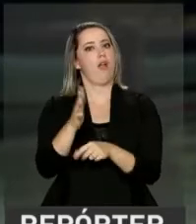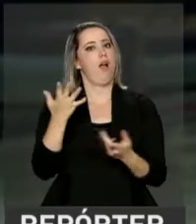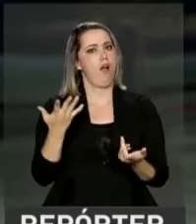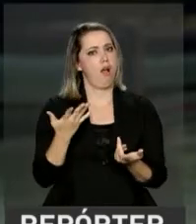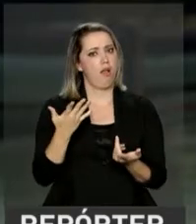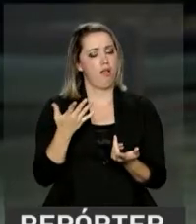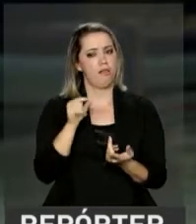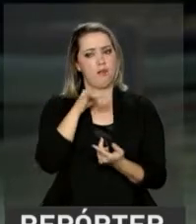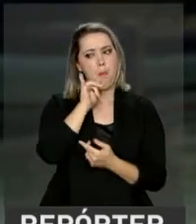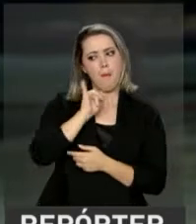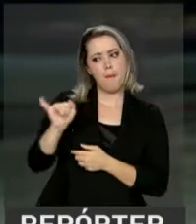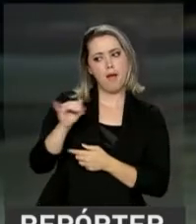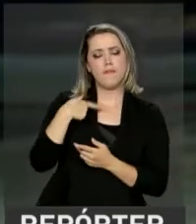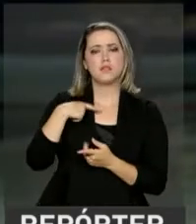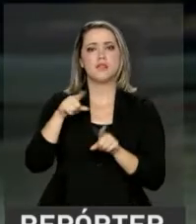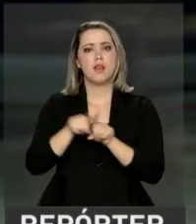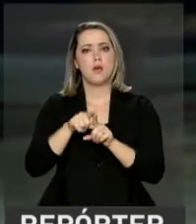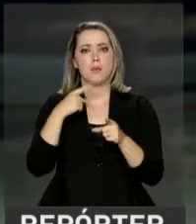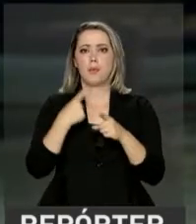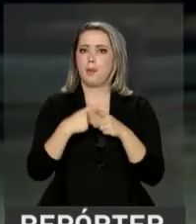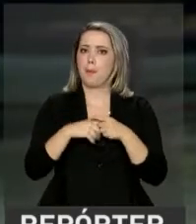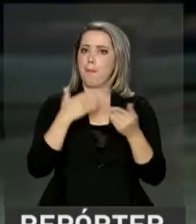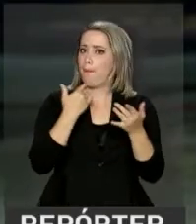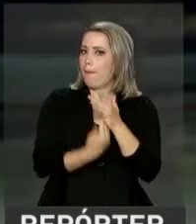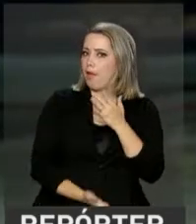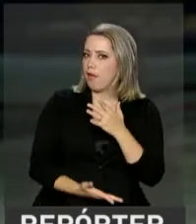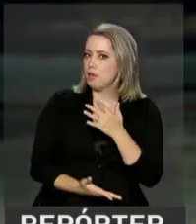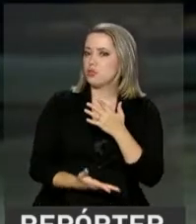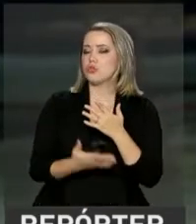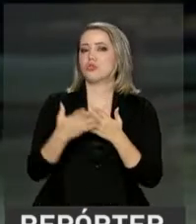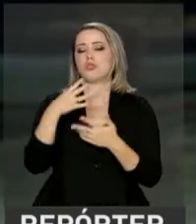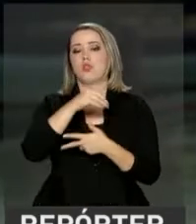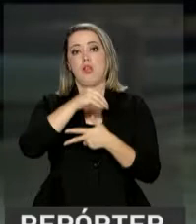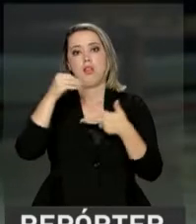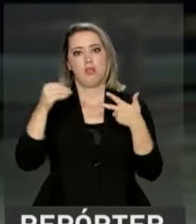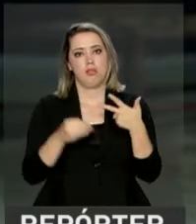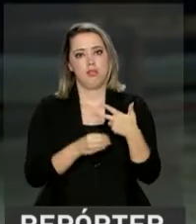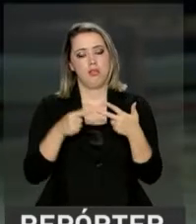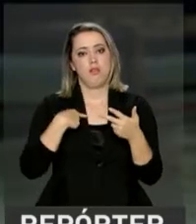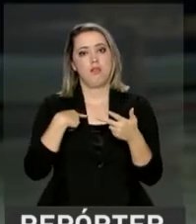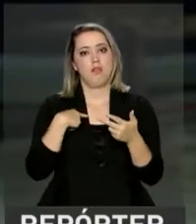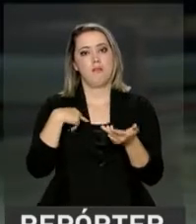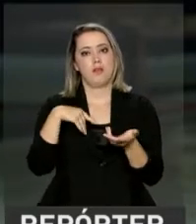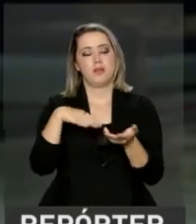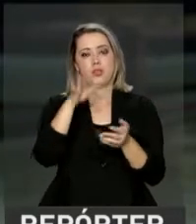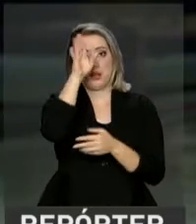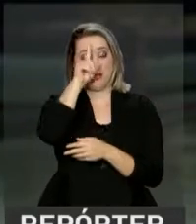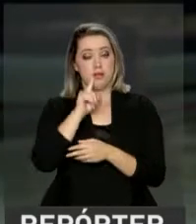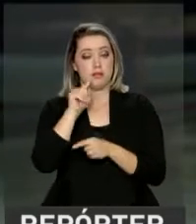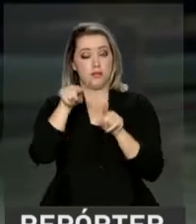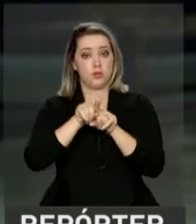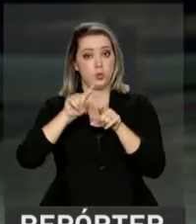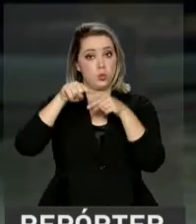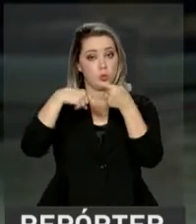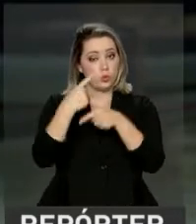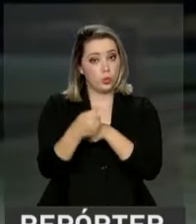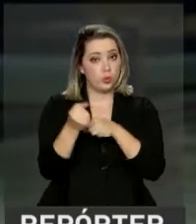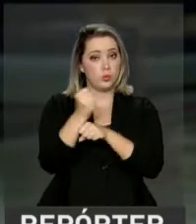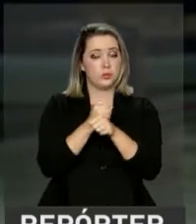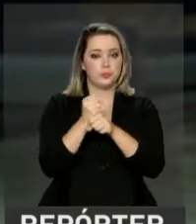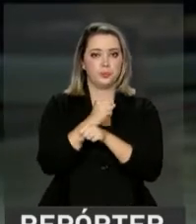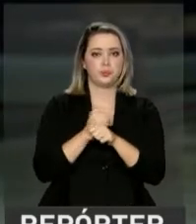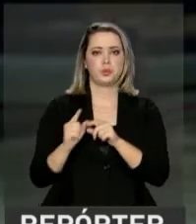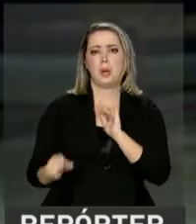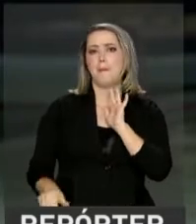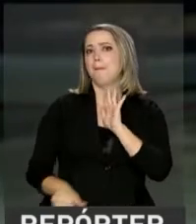uma boa justificativa para não perder o direito à isenção no ENEM de 2018. A prova deste ano será aplicada